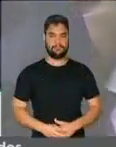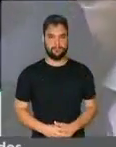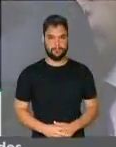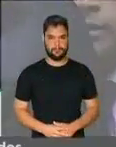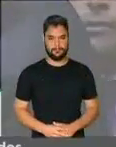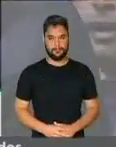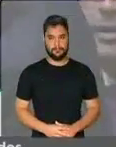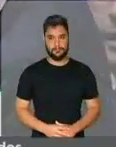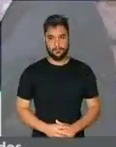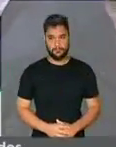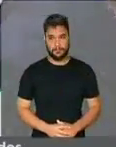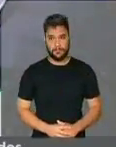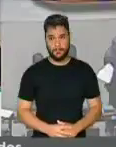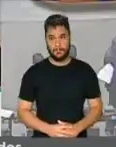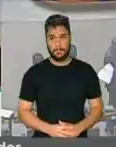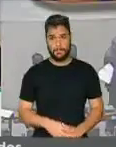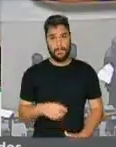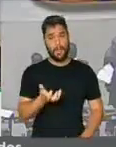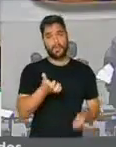Presidente, gostaria de solicitar a Vossa Excelência que o relator...